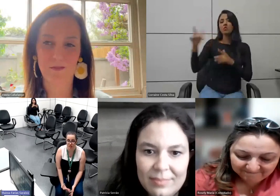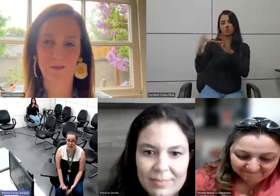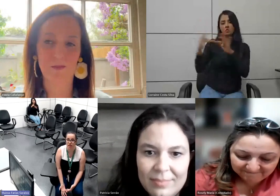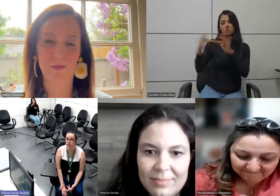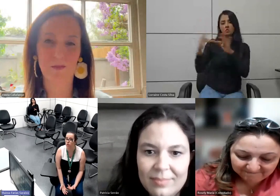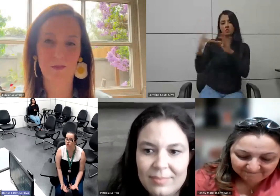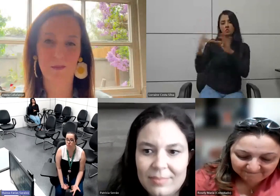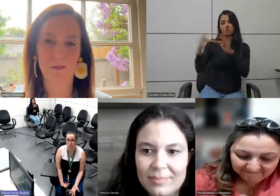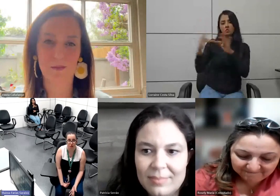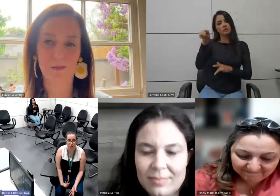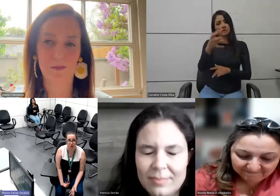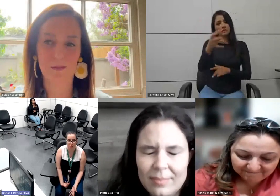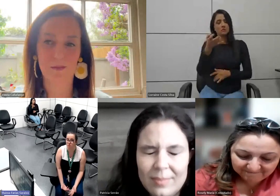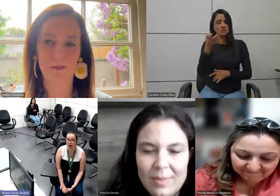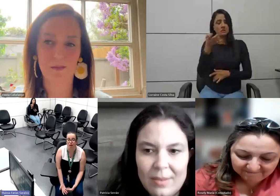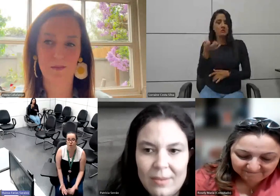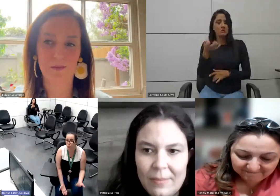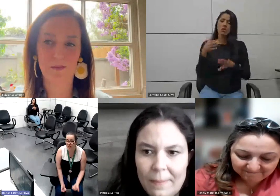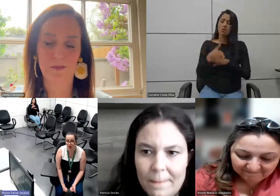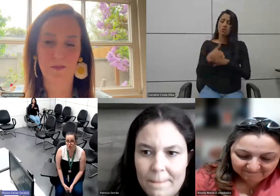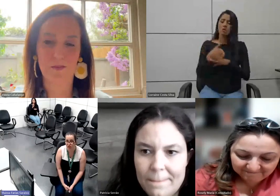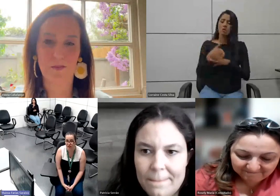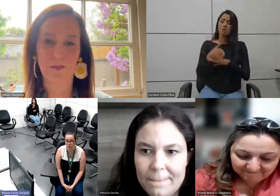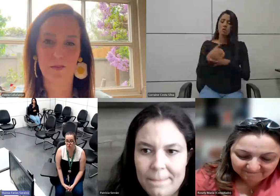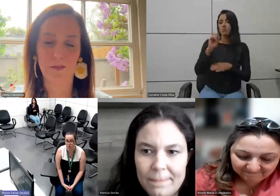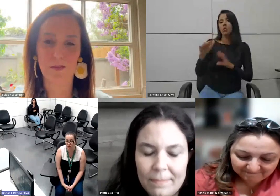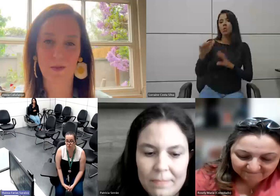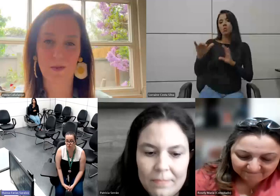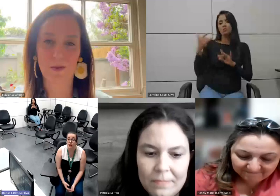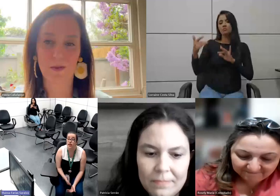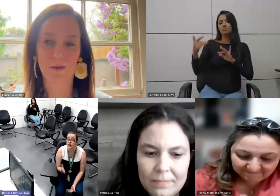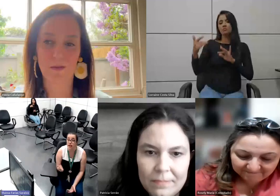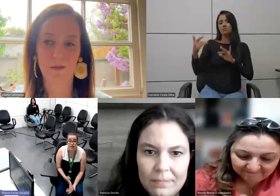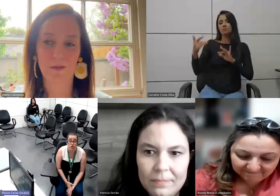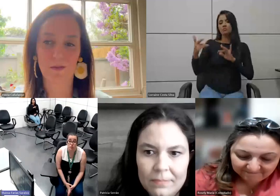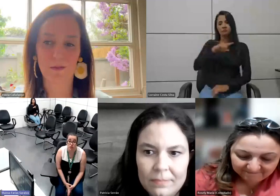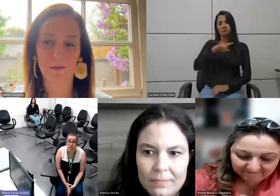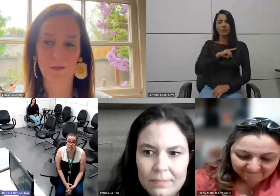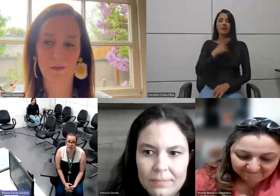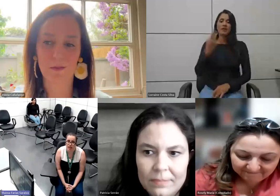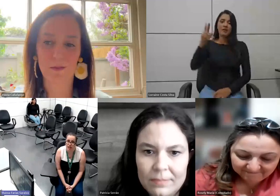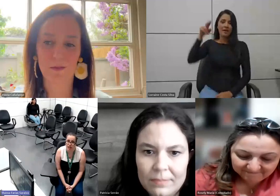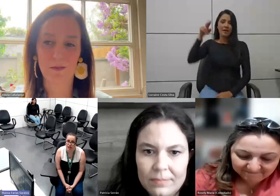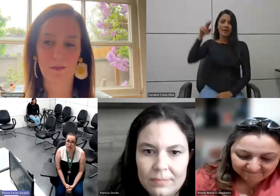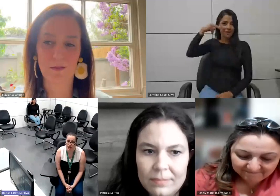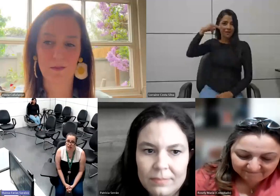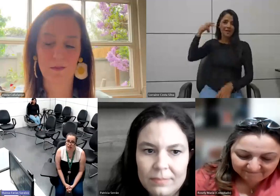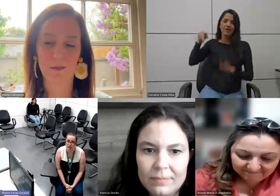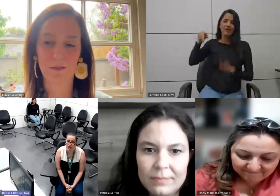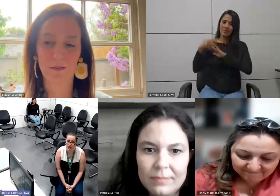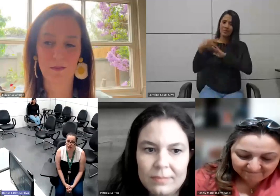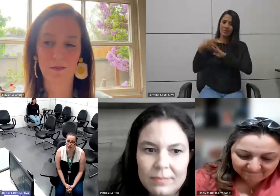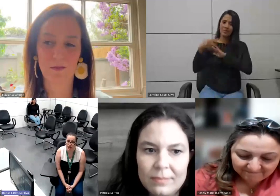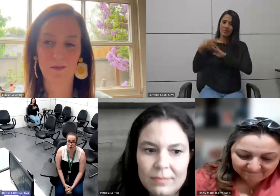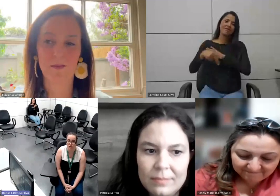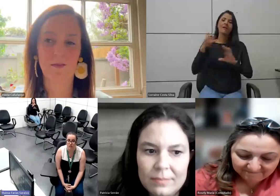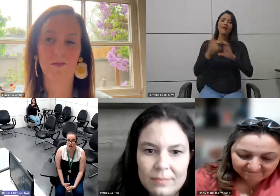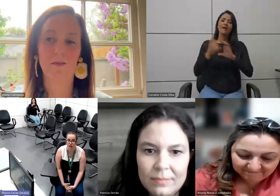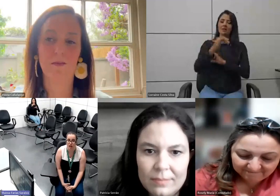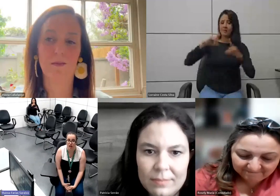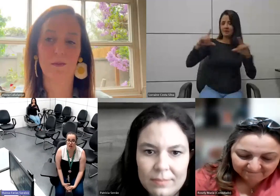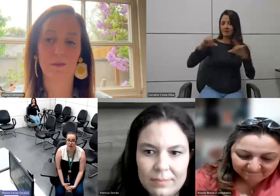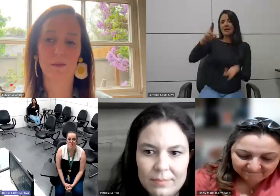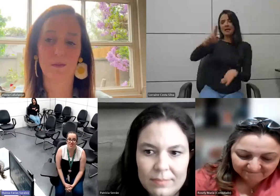caso vocês queiram participar ou mandar contatos para a gente e a Neide também fica aqui que é a nossa intérprete de Libras aí